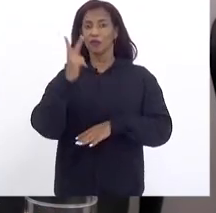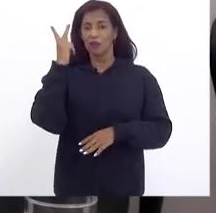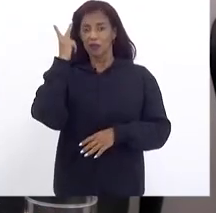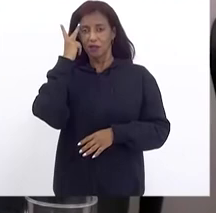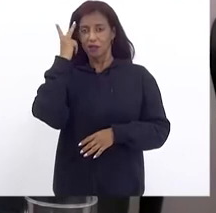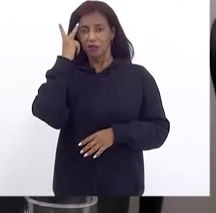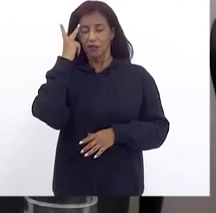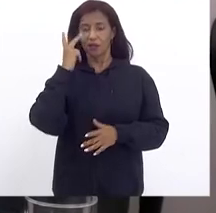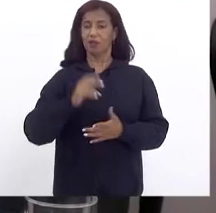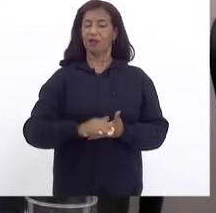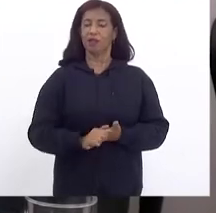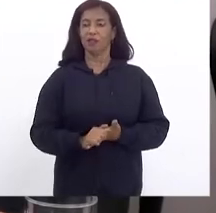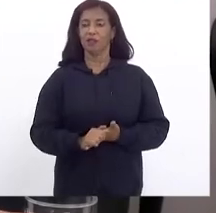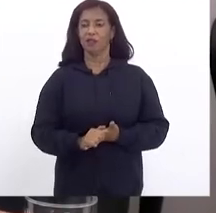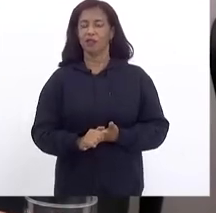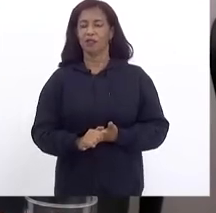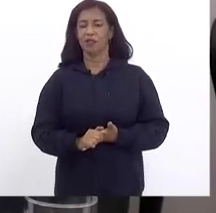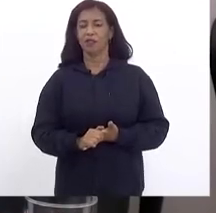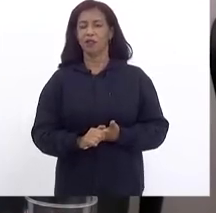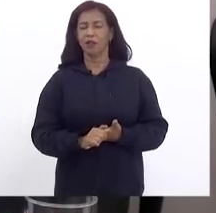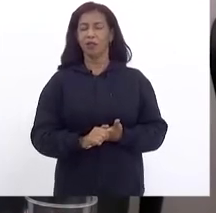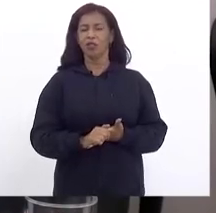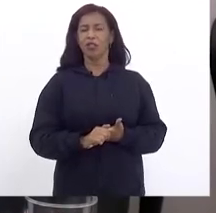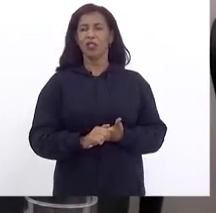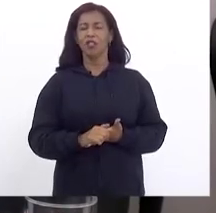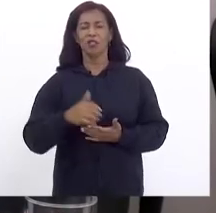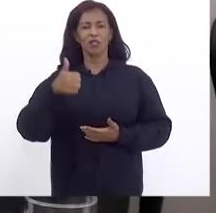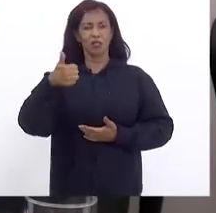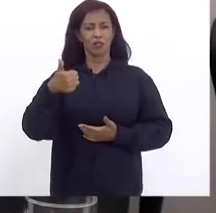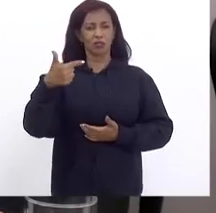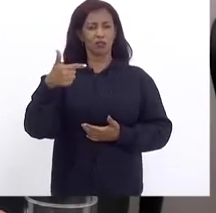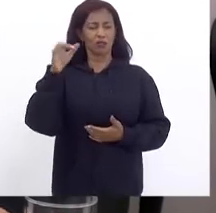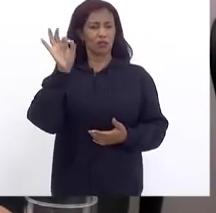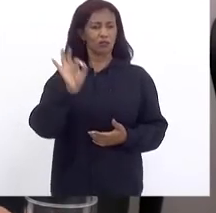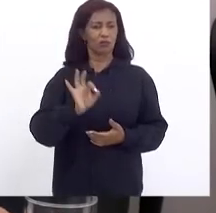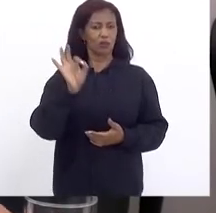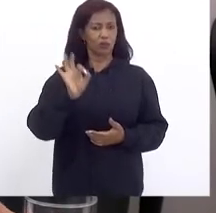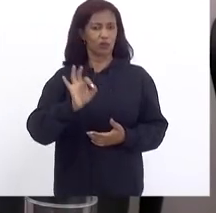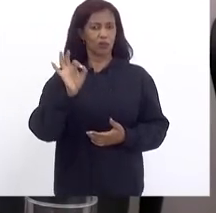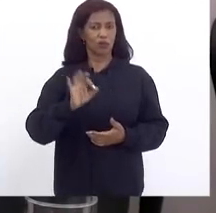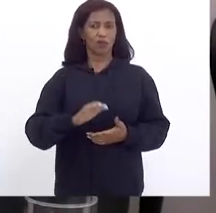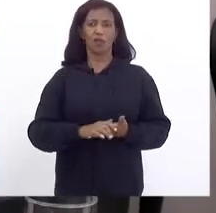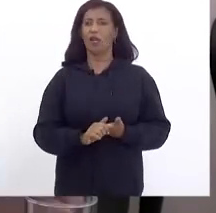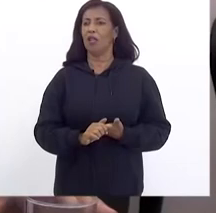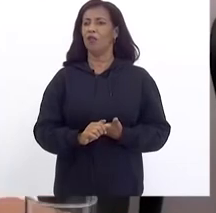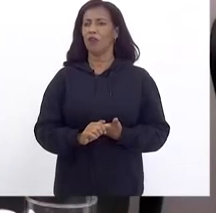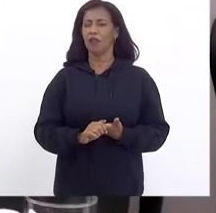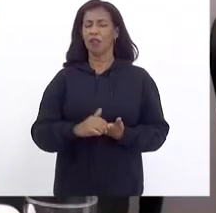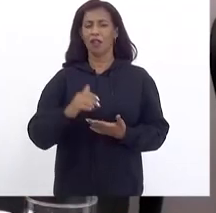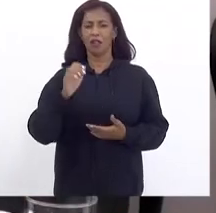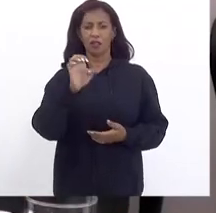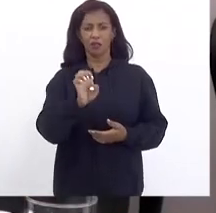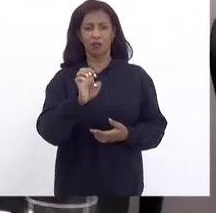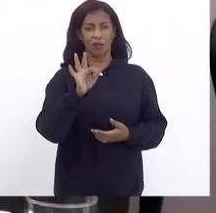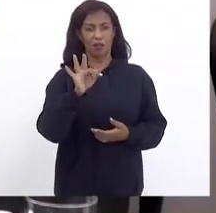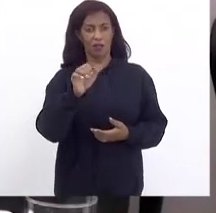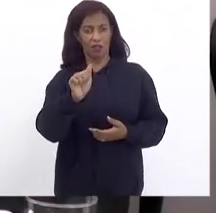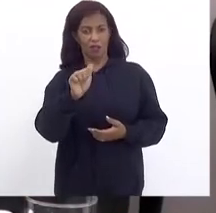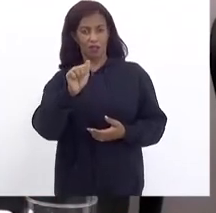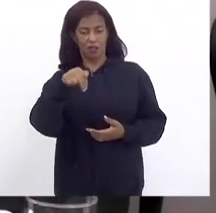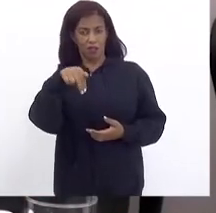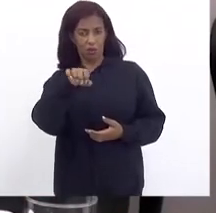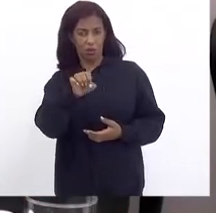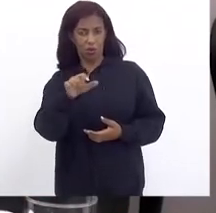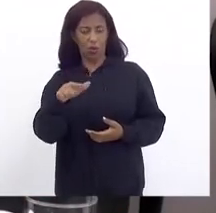Cobrando Era 12% Mas teve um aumento De 10% No etanol Lá eles cobram 13